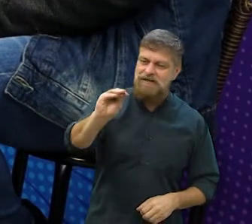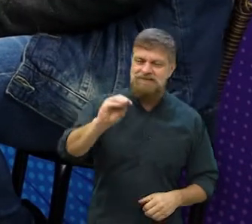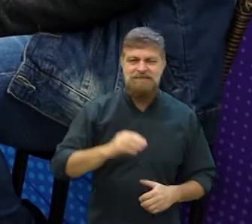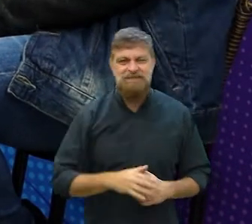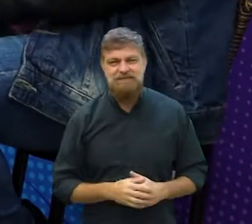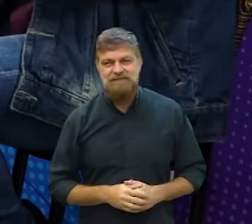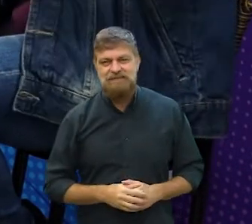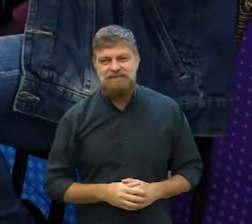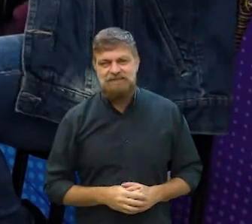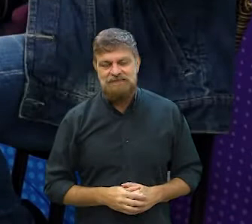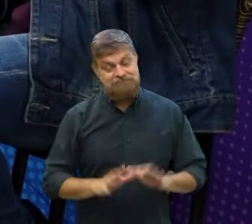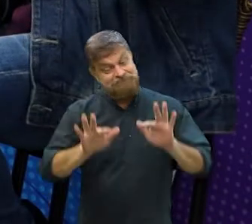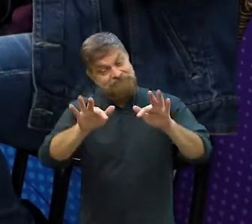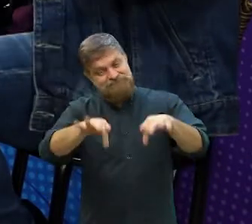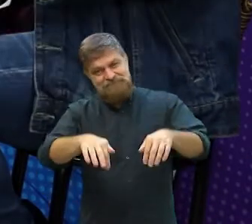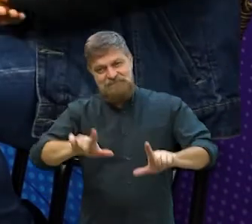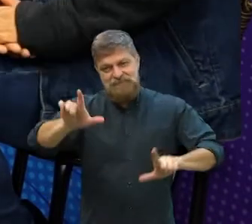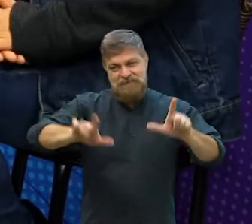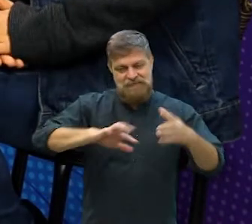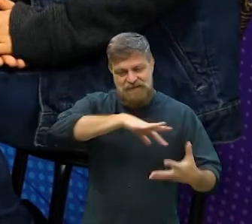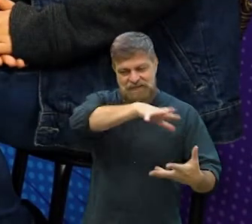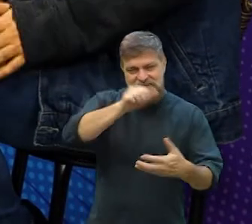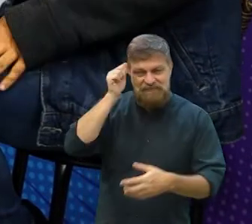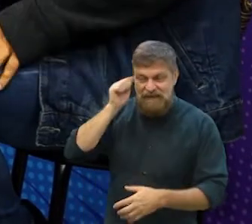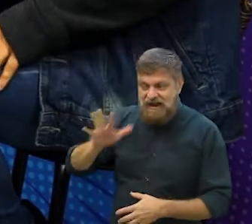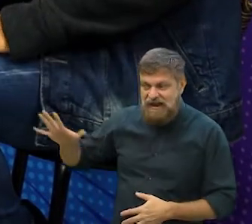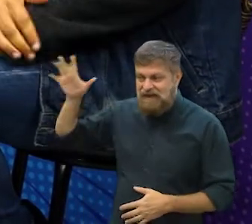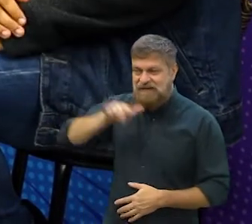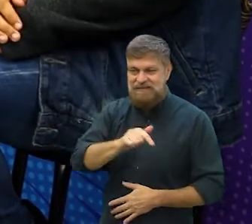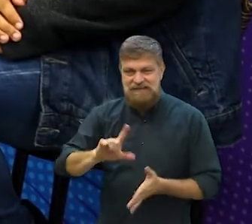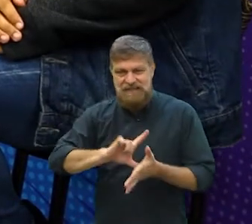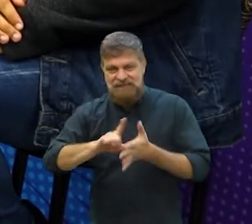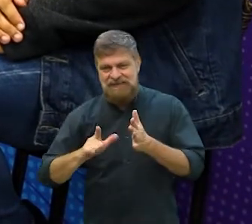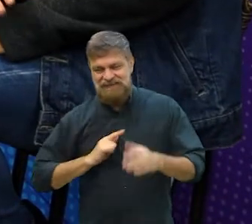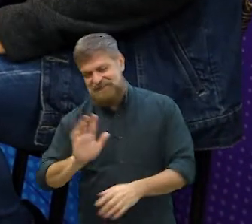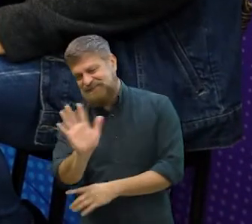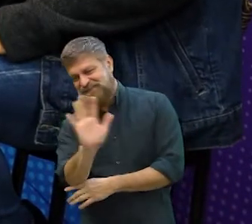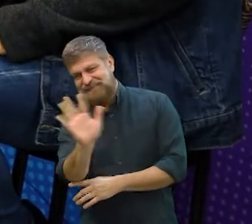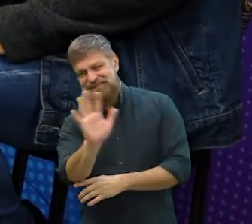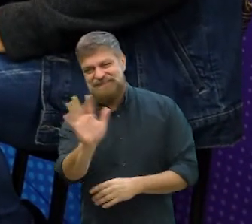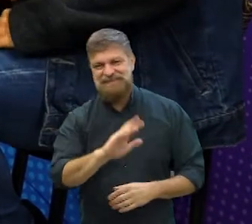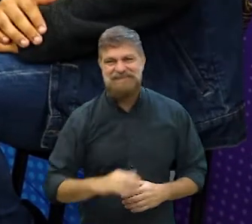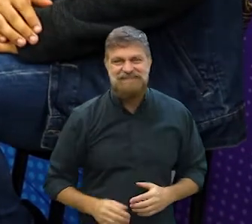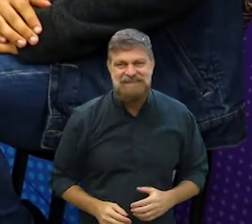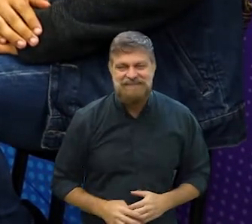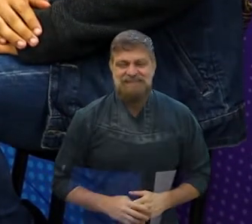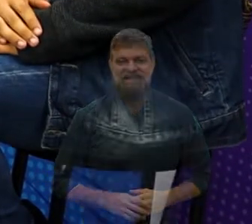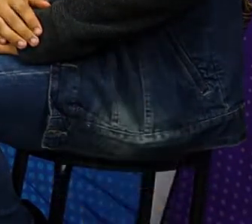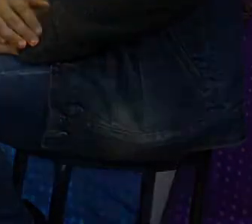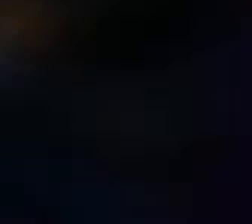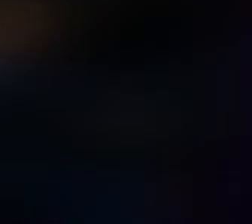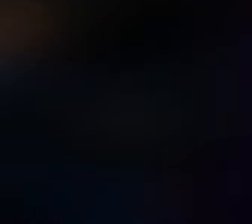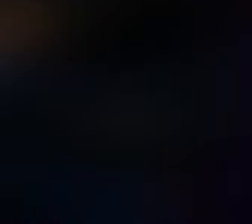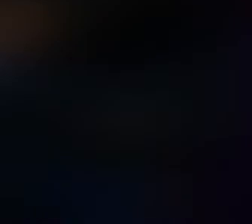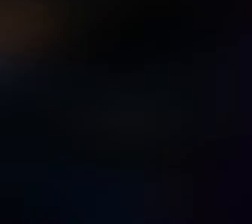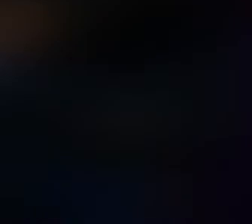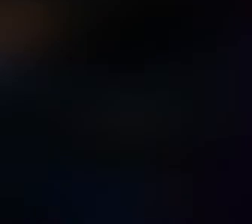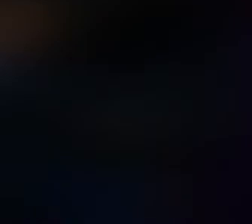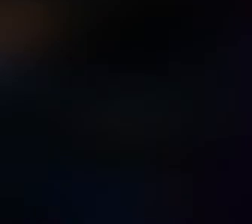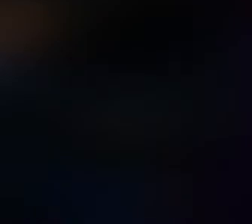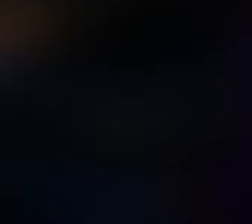Beijo. Ponto final no Universo Épico e na próxima semana tem muito mais. Tchau, tchau. E aí